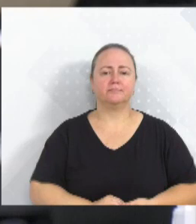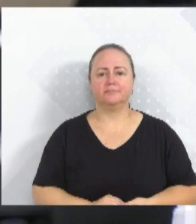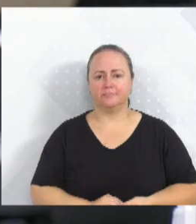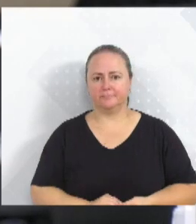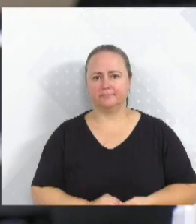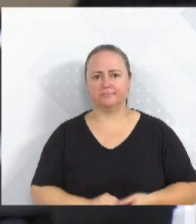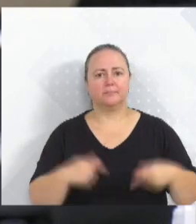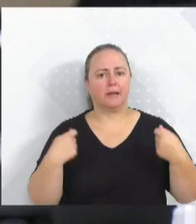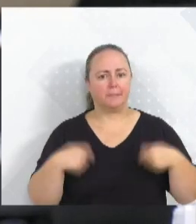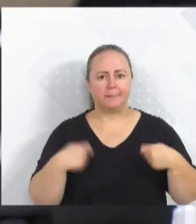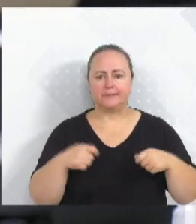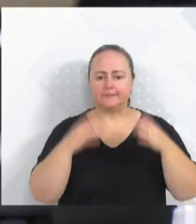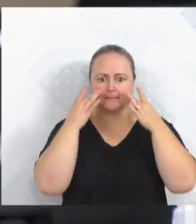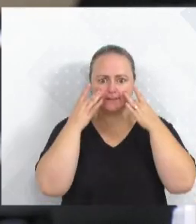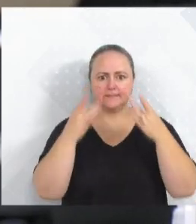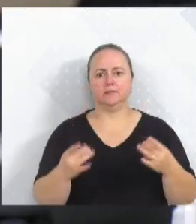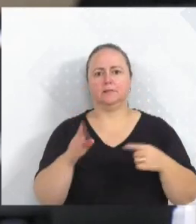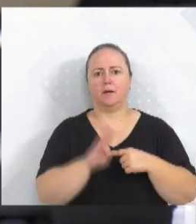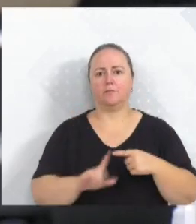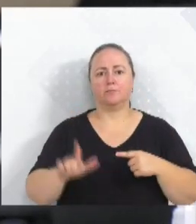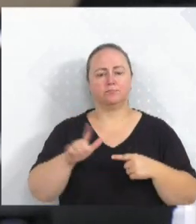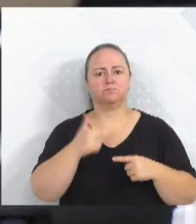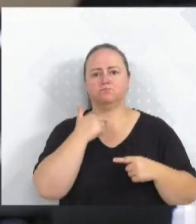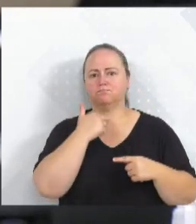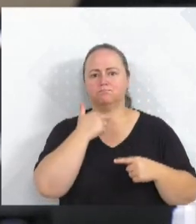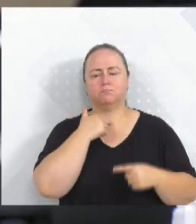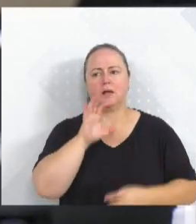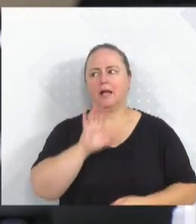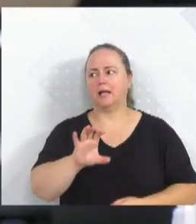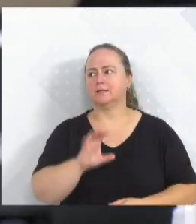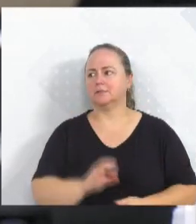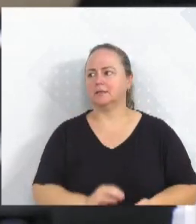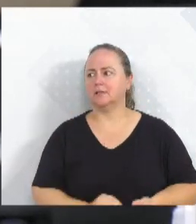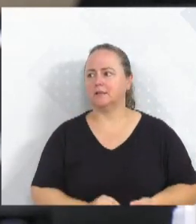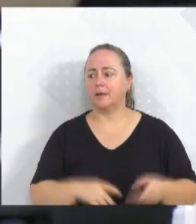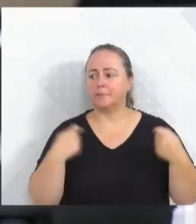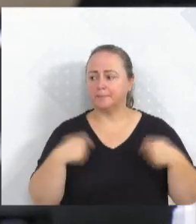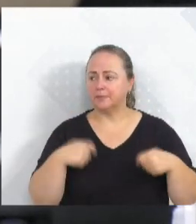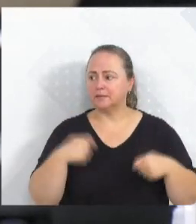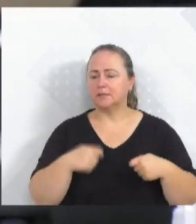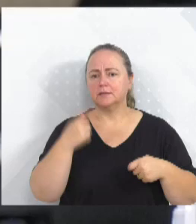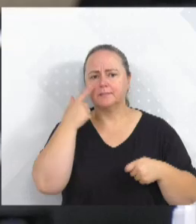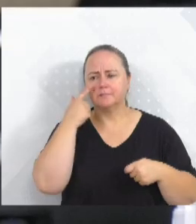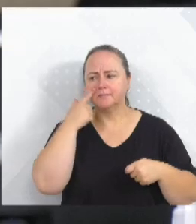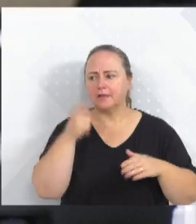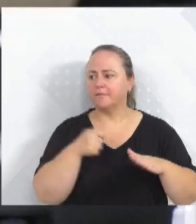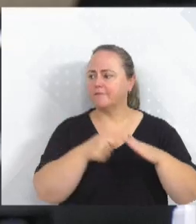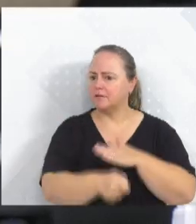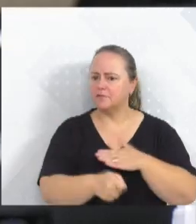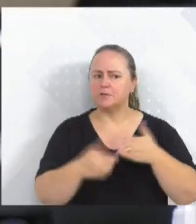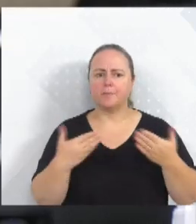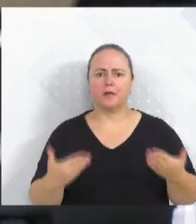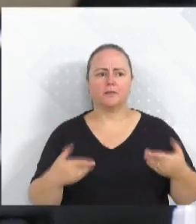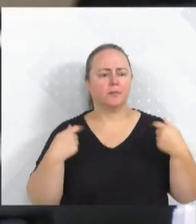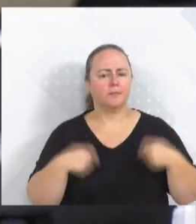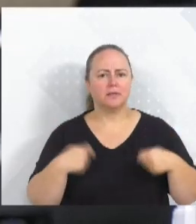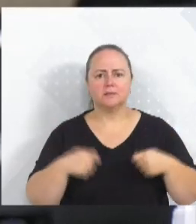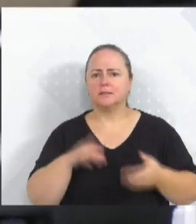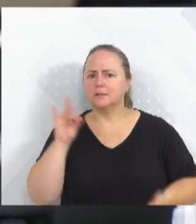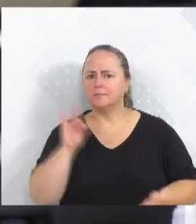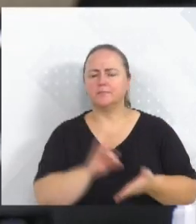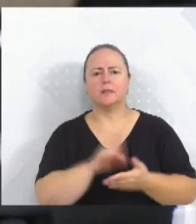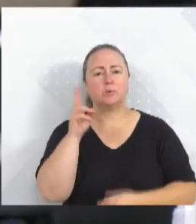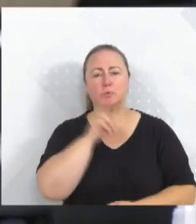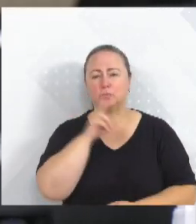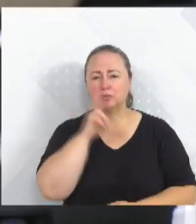governo do Estado. Blumenau não pode continuar nessa situação, nós precisamos de prevenção, nós precisamos de investimento, mas precisamos sair urgentemente